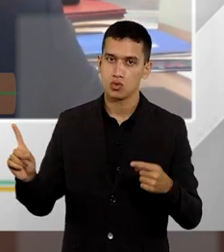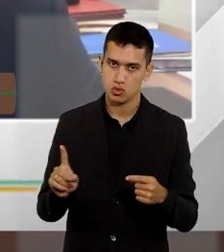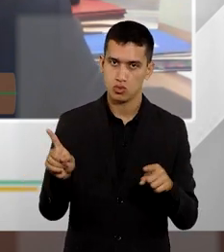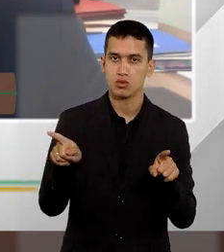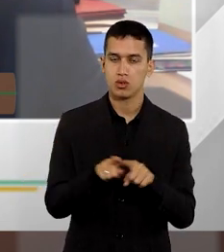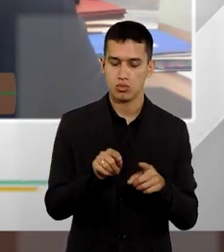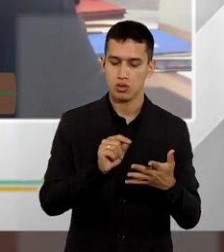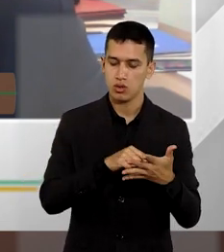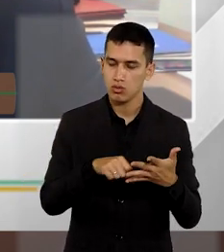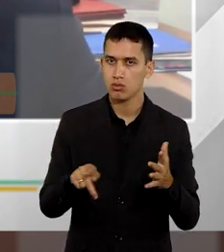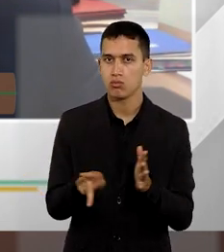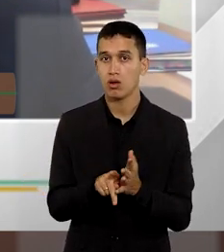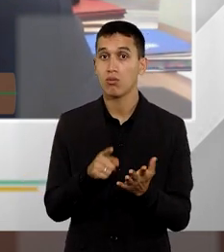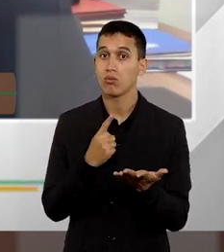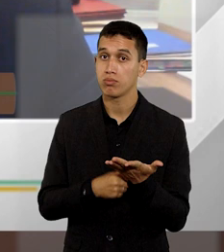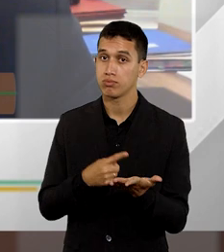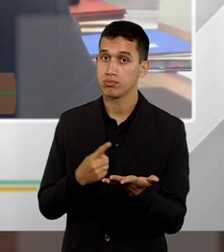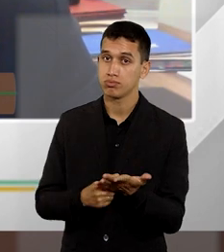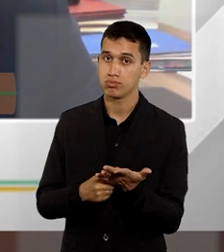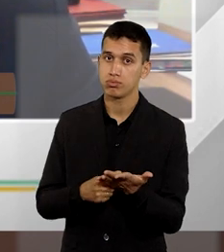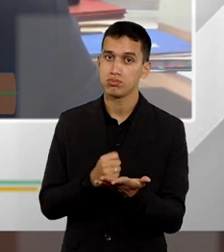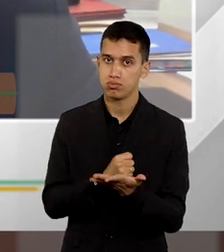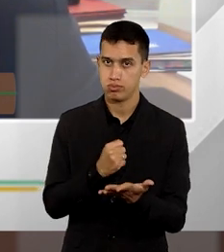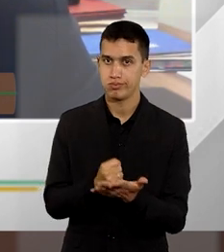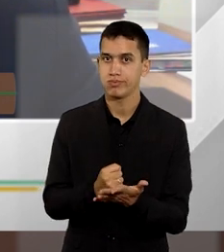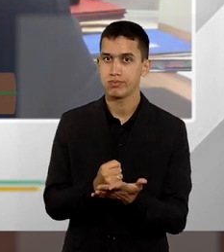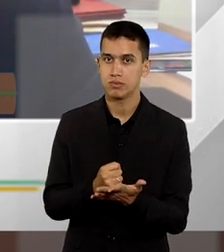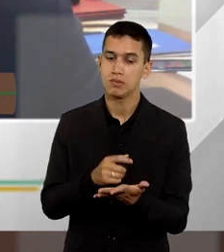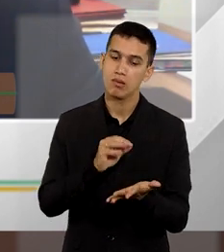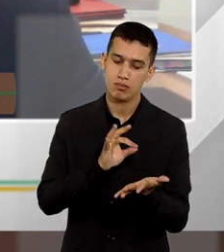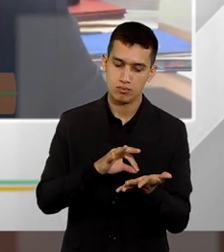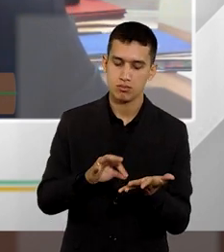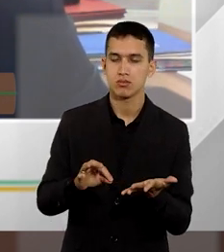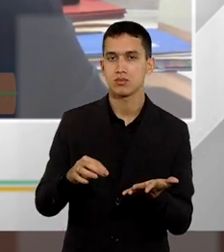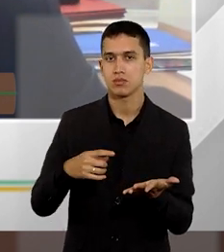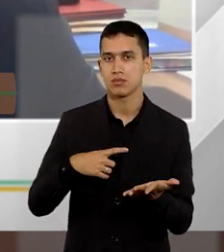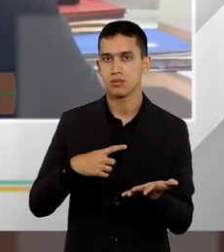do acordo. Quando eu leio da assinatura, não do documento de assinatura, né?